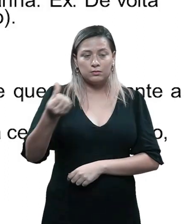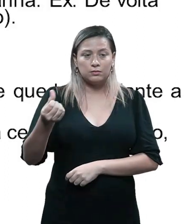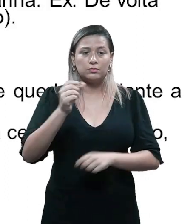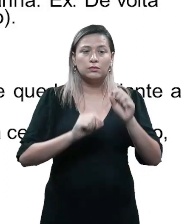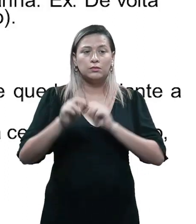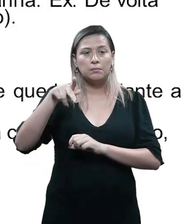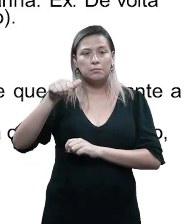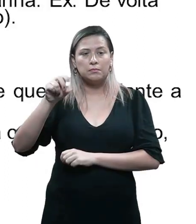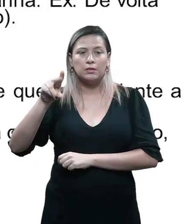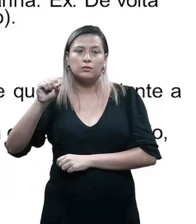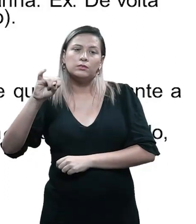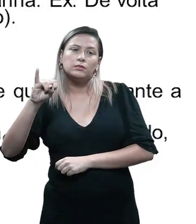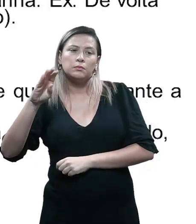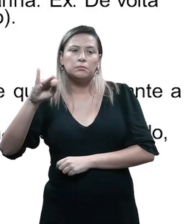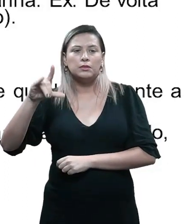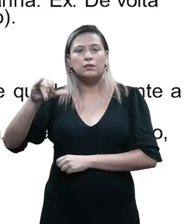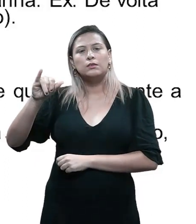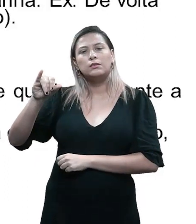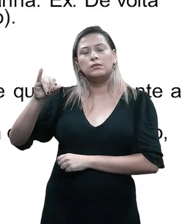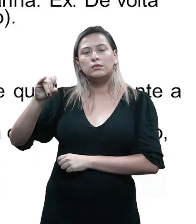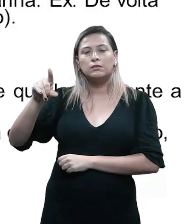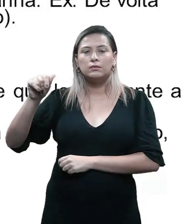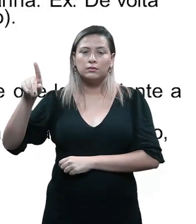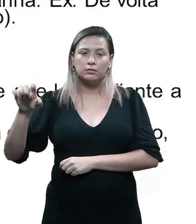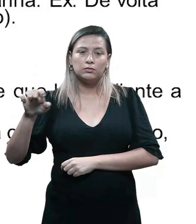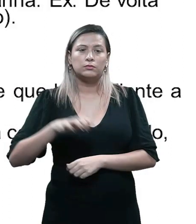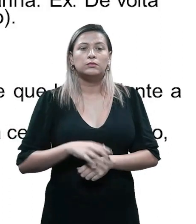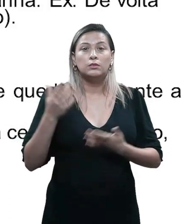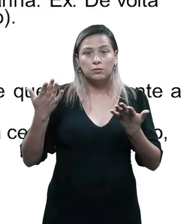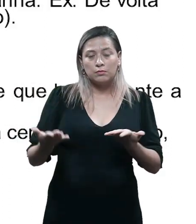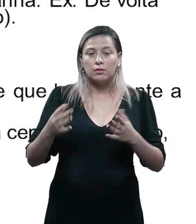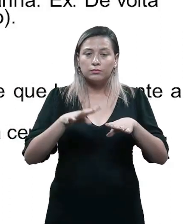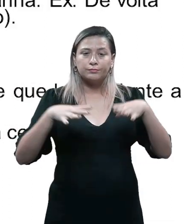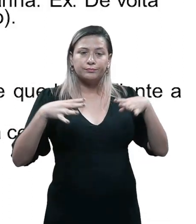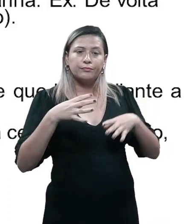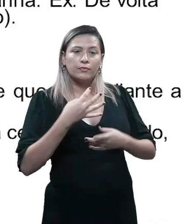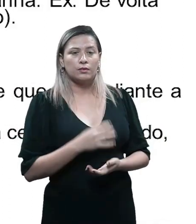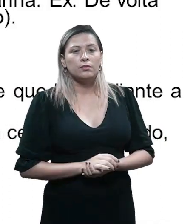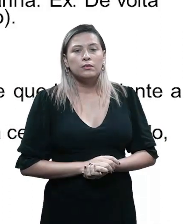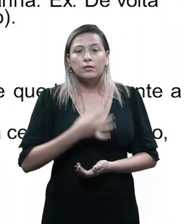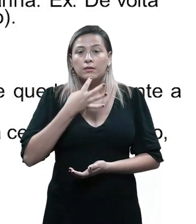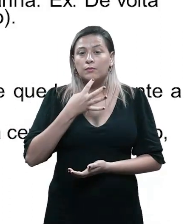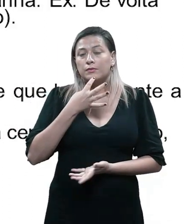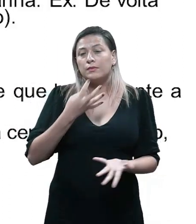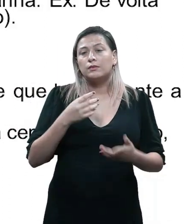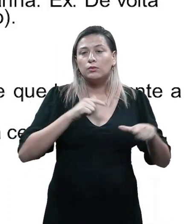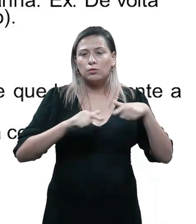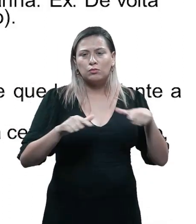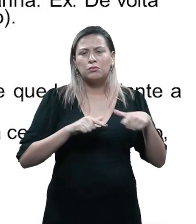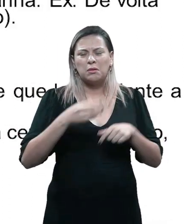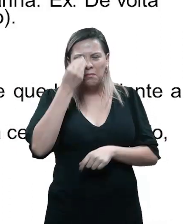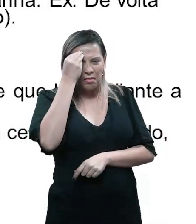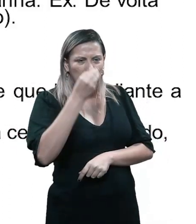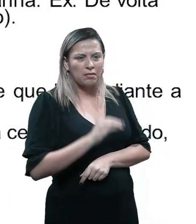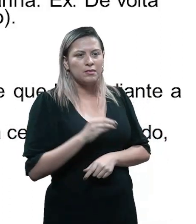plausibilidade. Aqui, o espectador vai reconhecer quando o trabalho é desleixado e não aceita